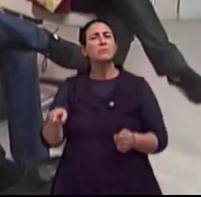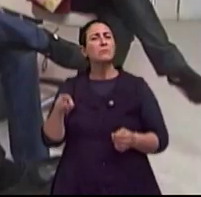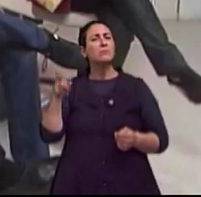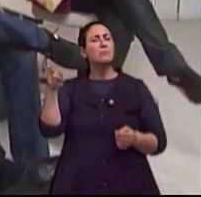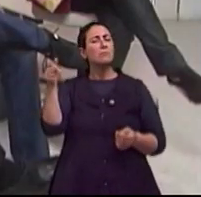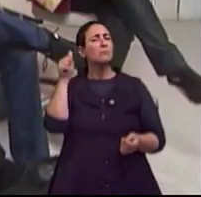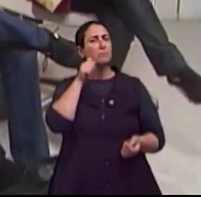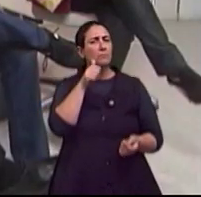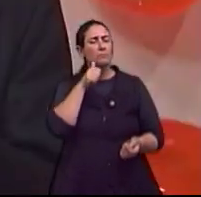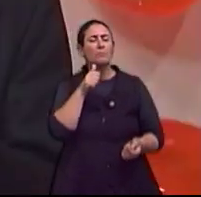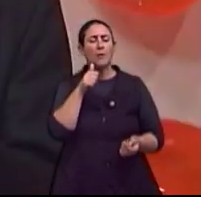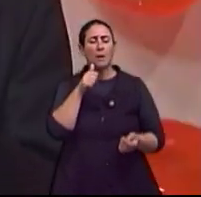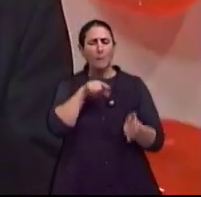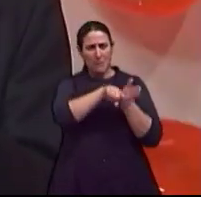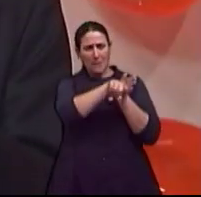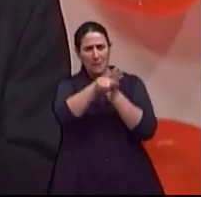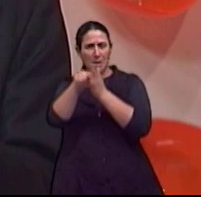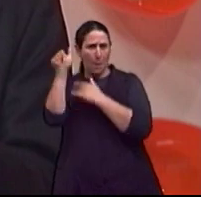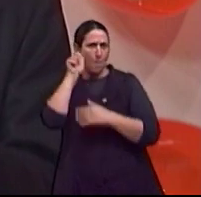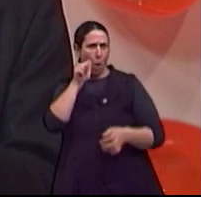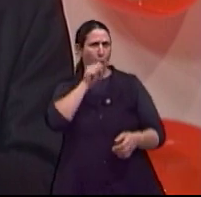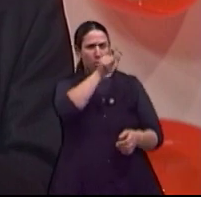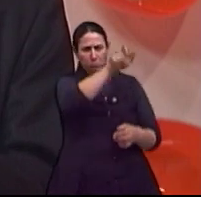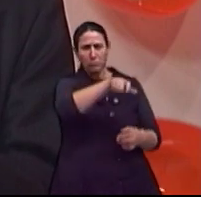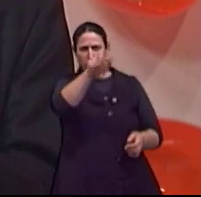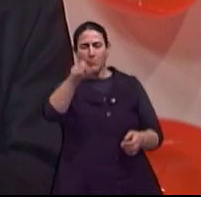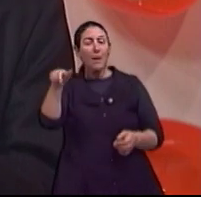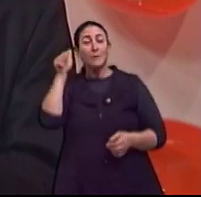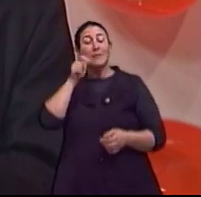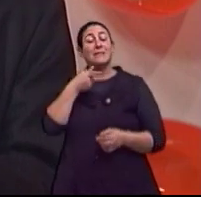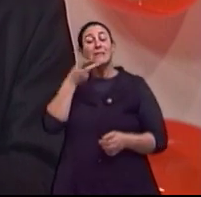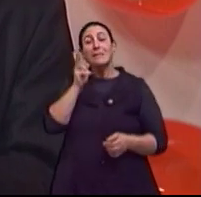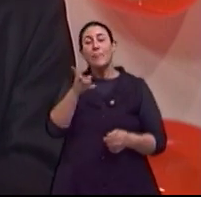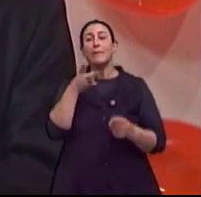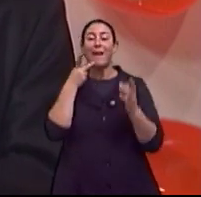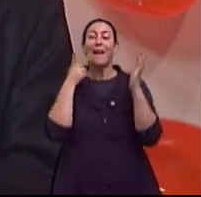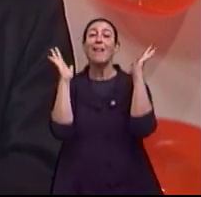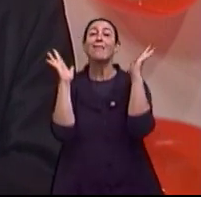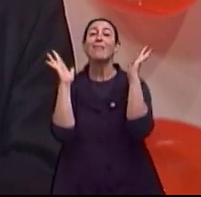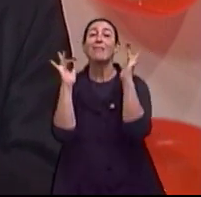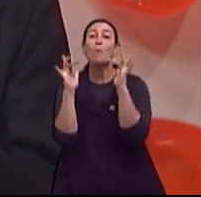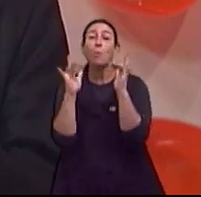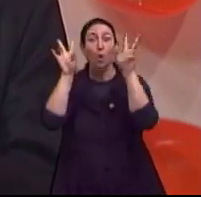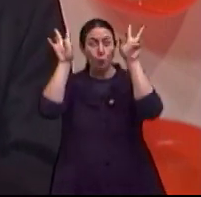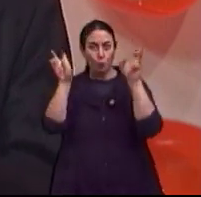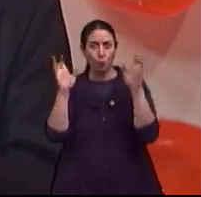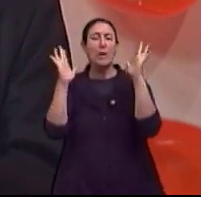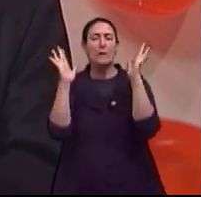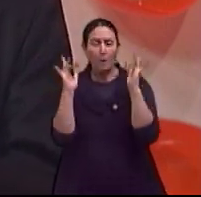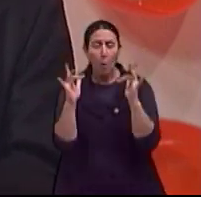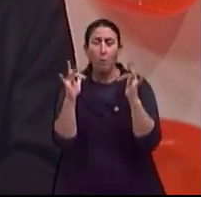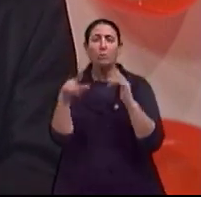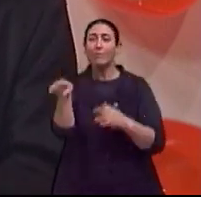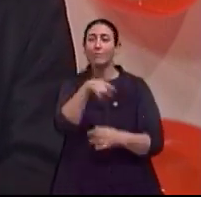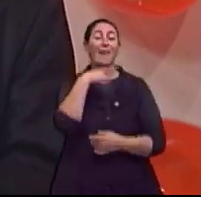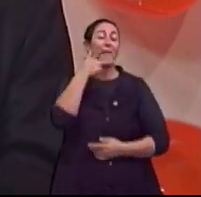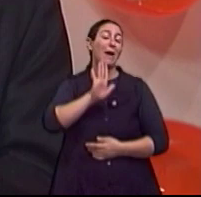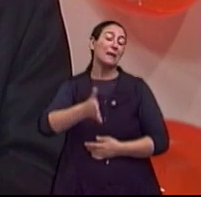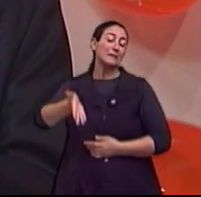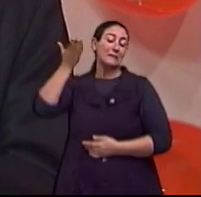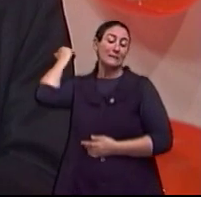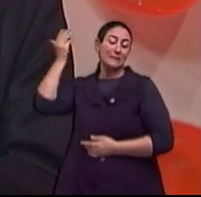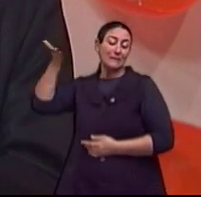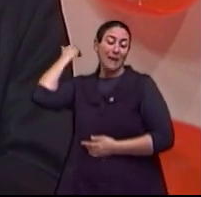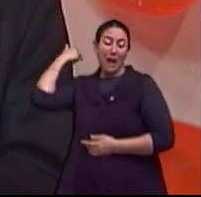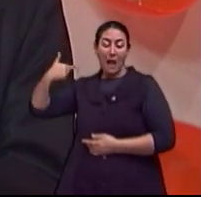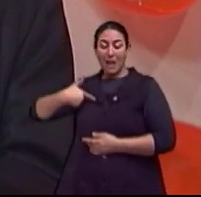mulheres, quando elas se referem a namoro, quase sempre é no meu tempo de namoro. Elas botam numa outra